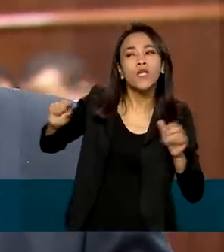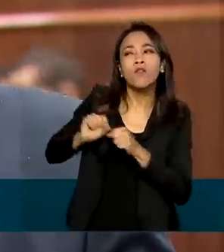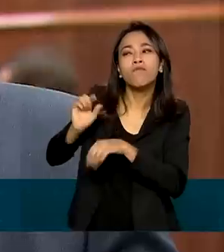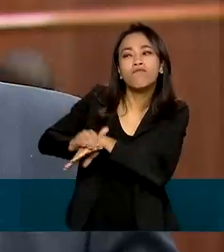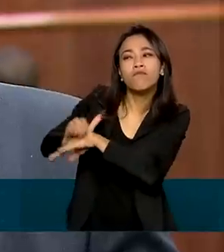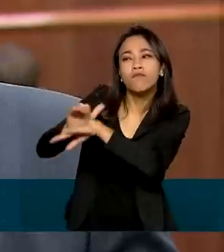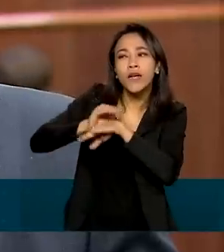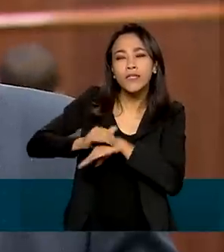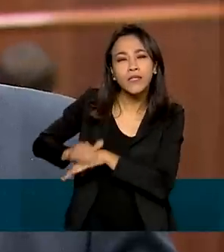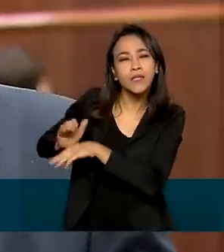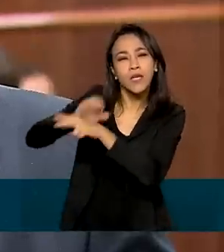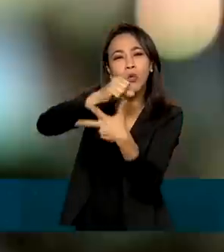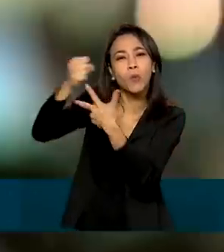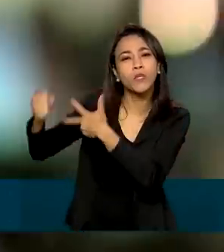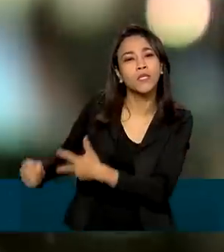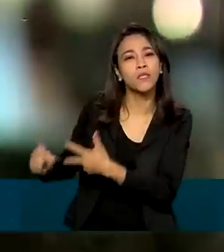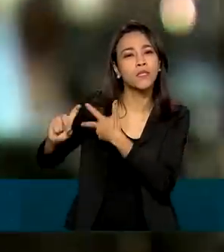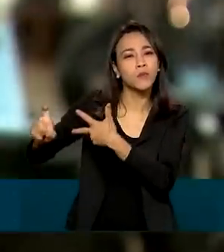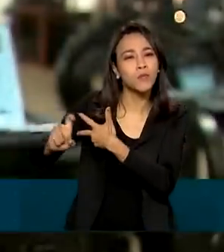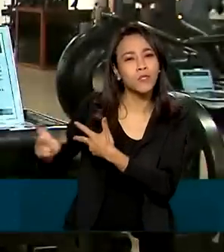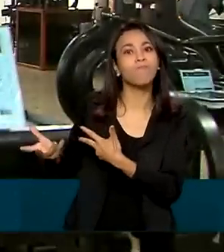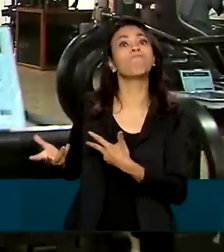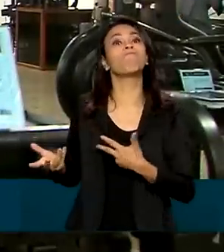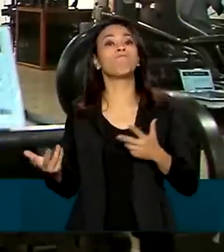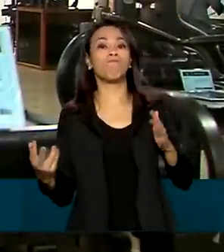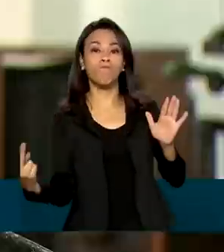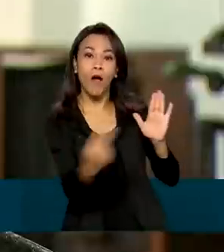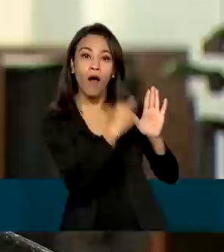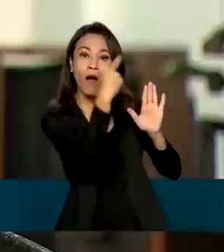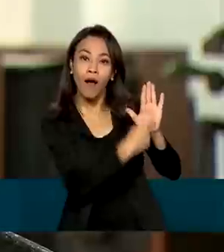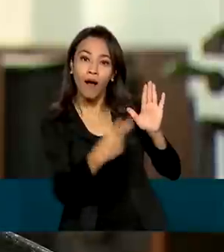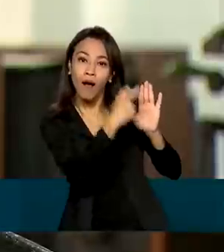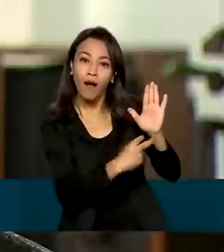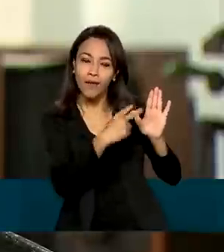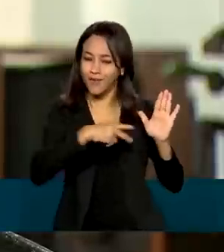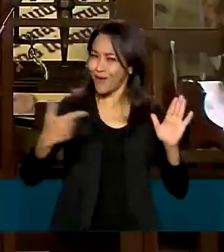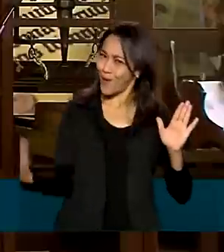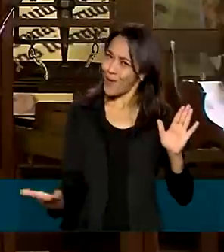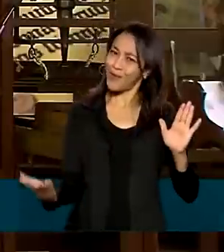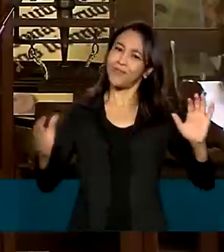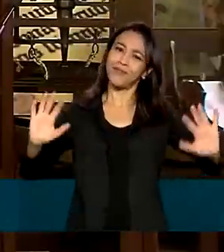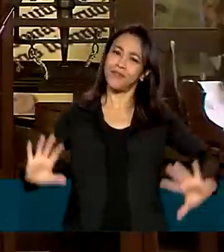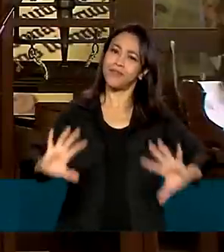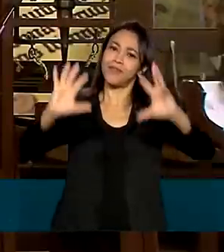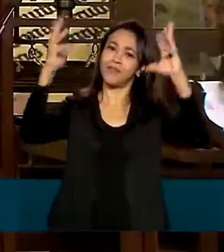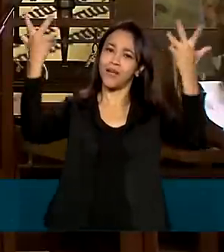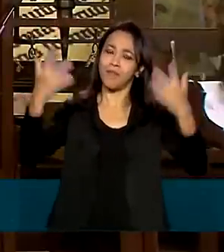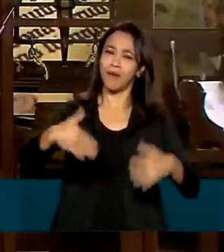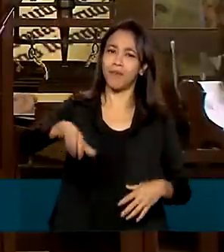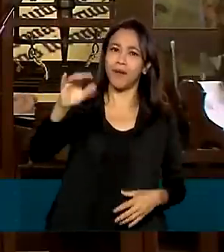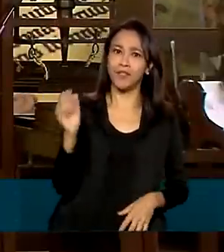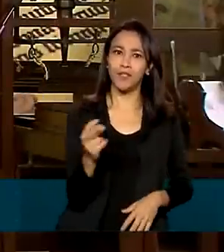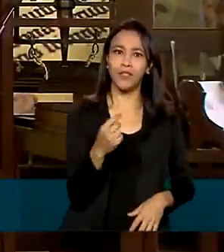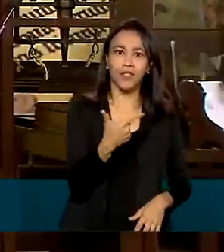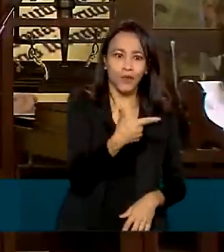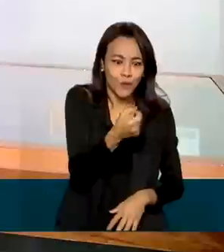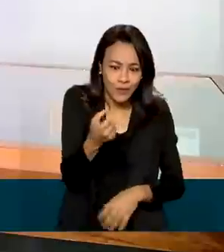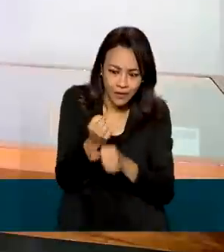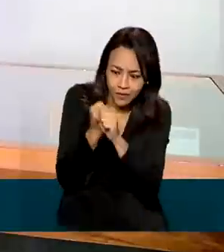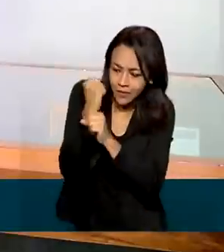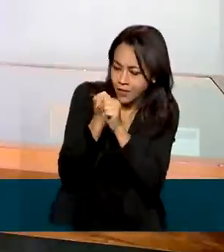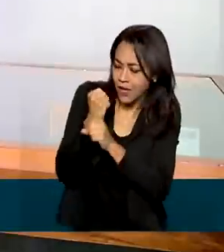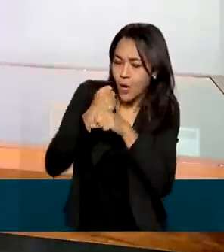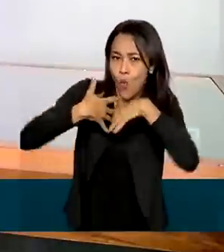públicos perante a sociedade. São muitos os motivos para celebrar os mais de dois séculos de existência